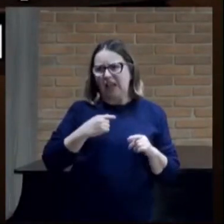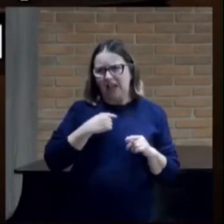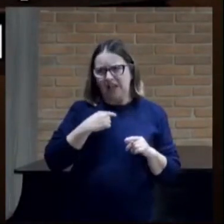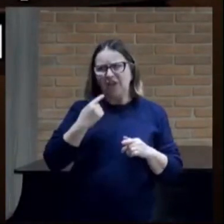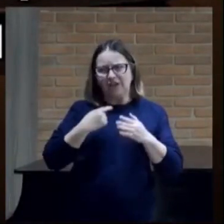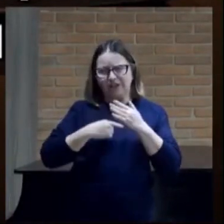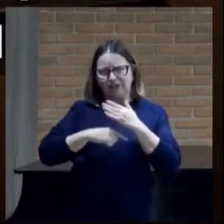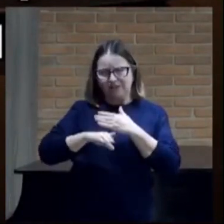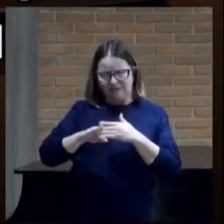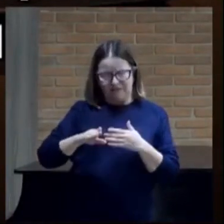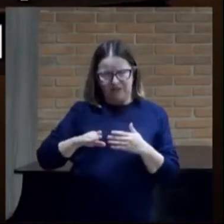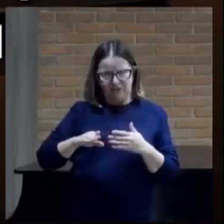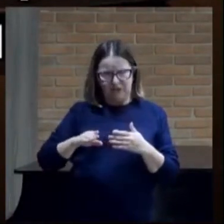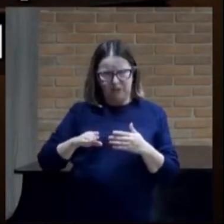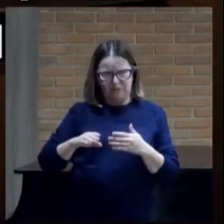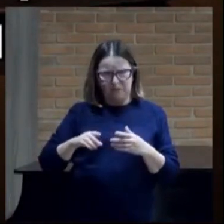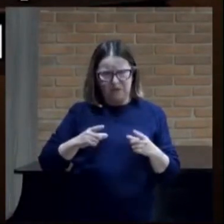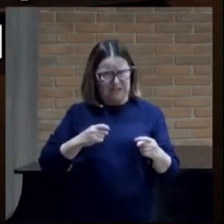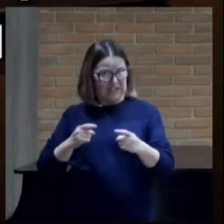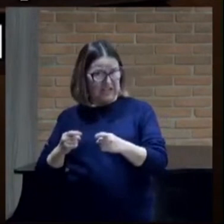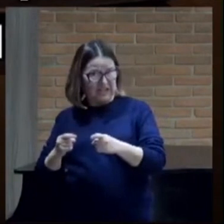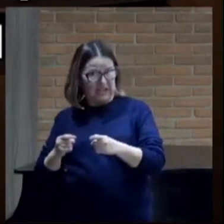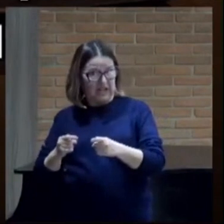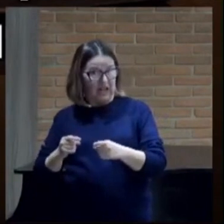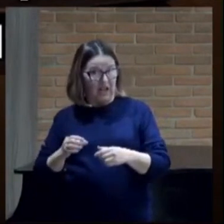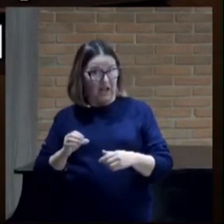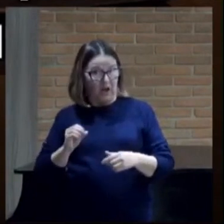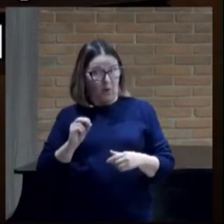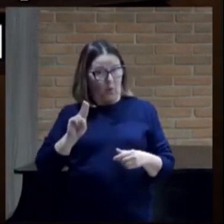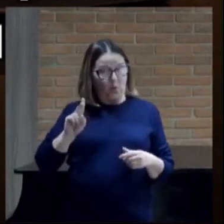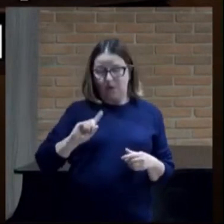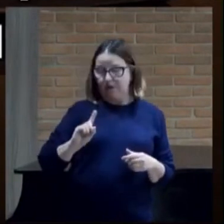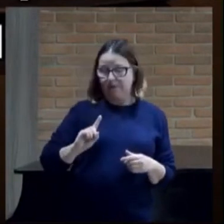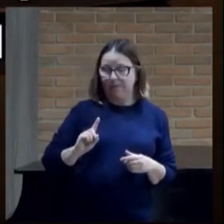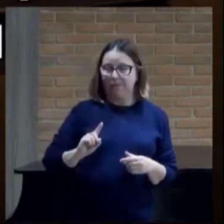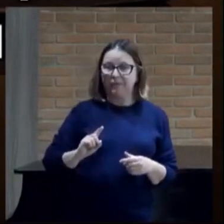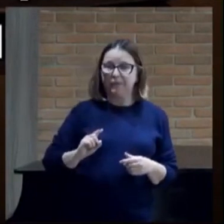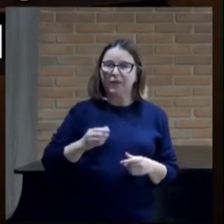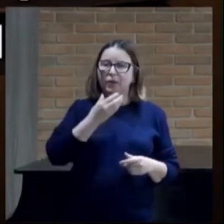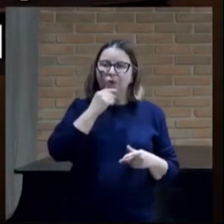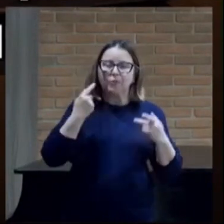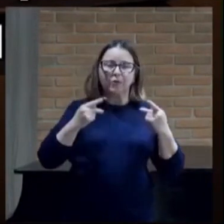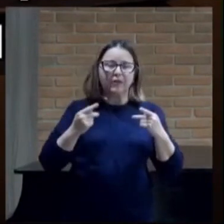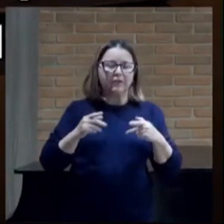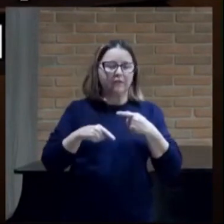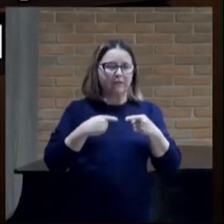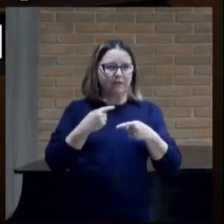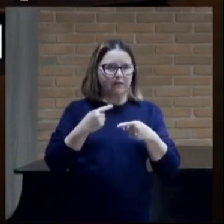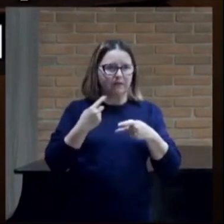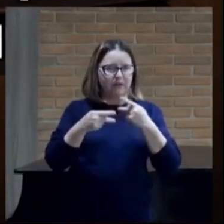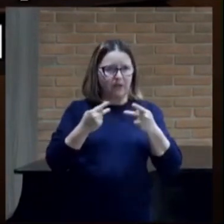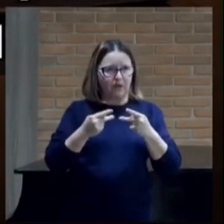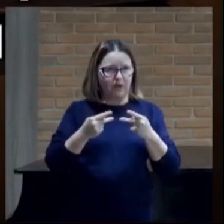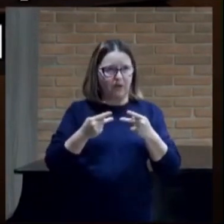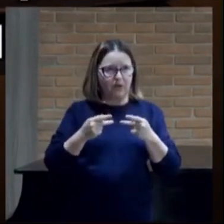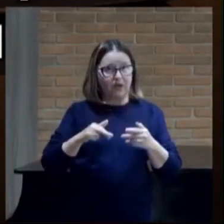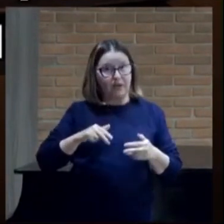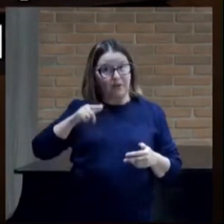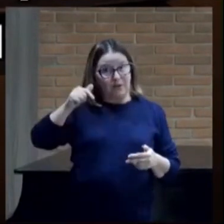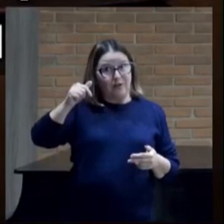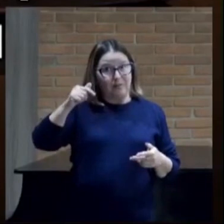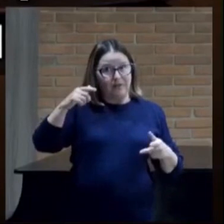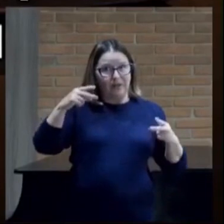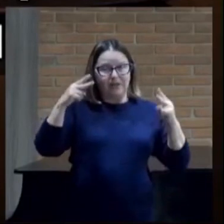a peleja ou deixaremos de ir? Ele lhe respondeu, sobe e triunfarás,